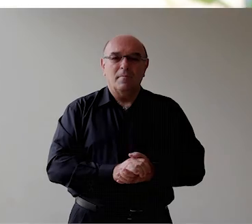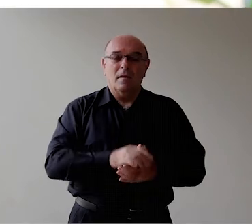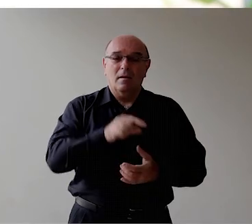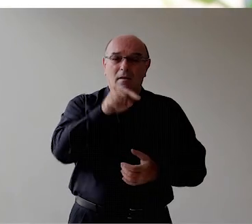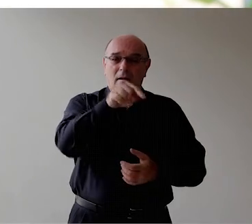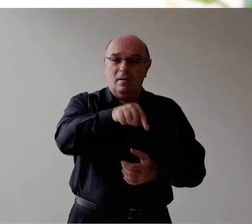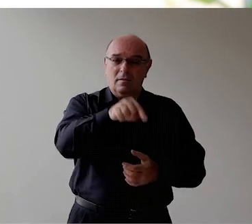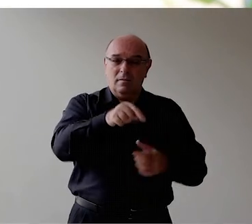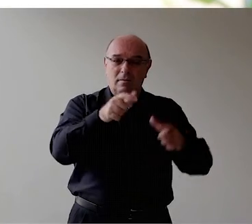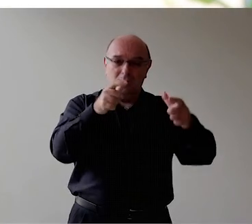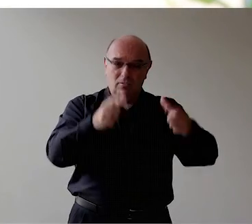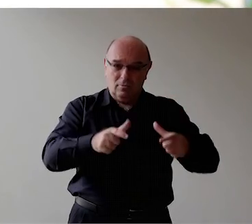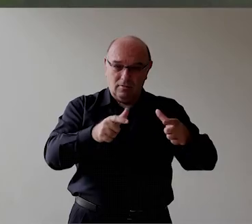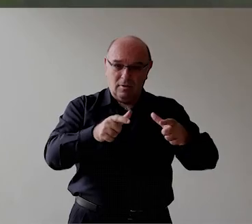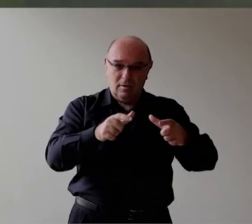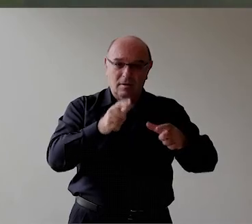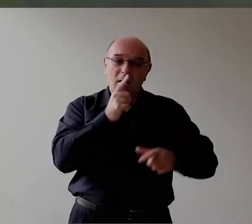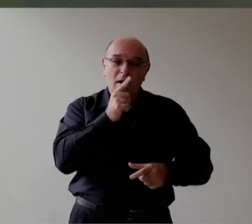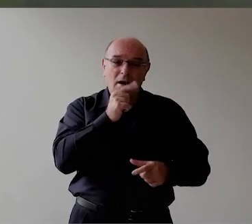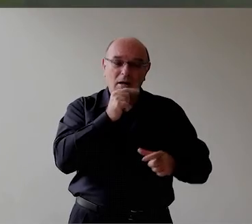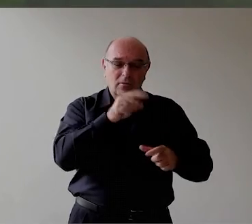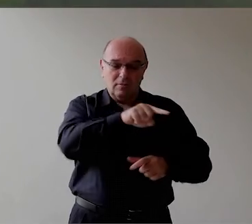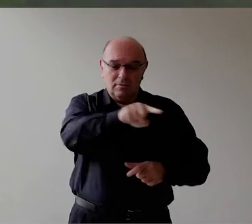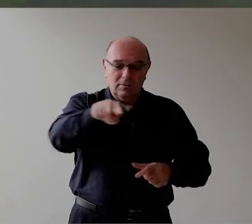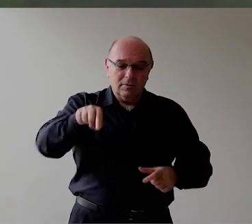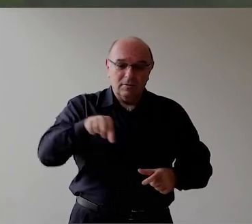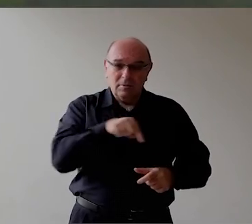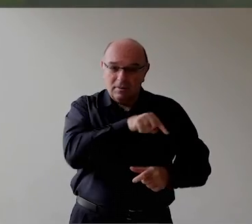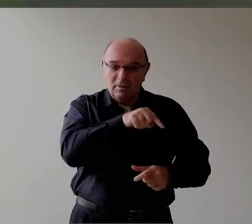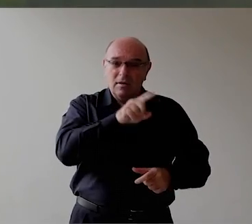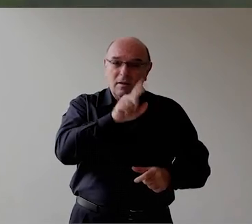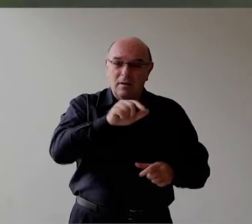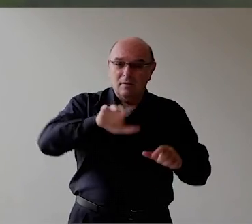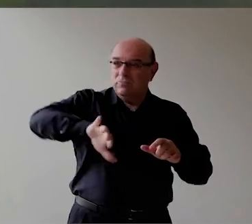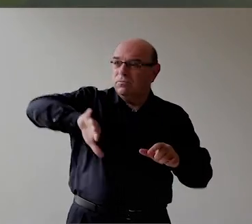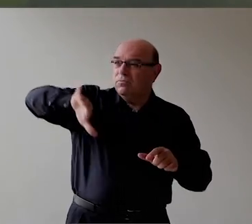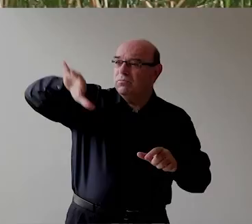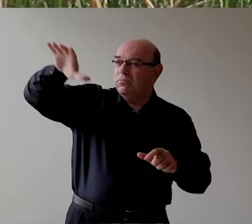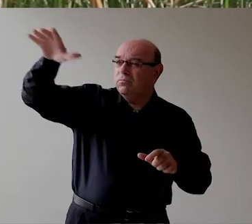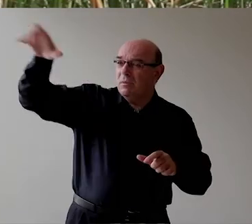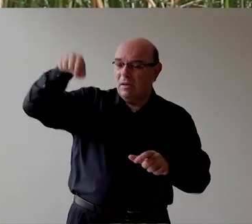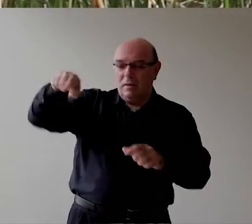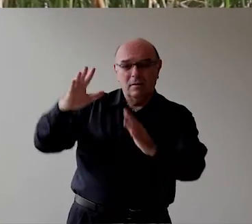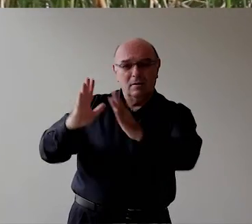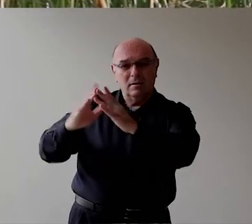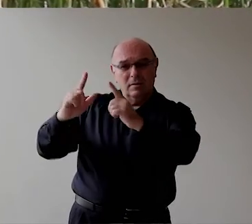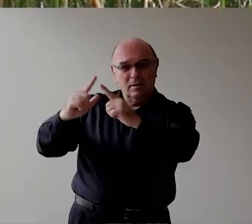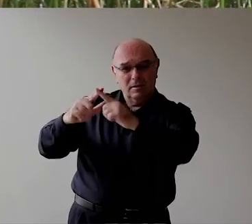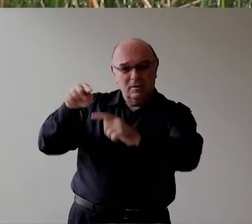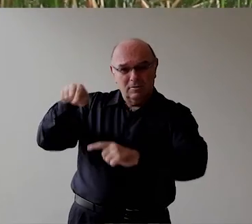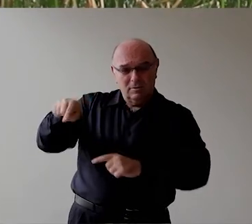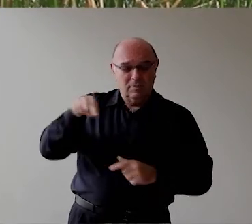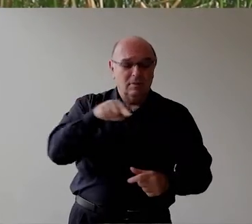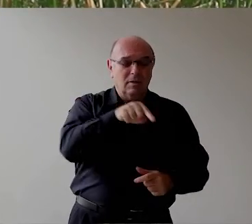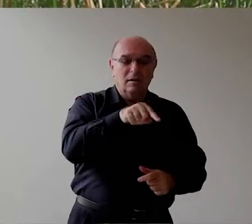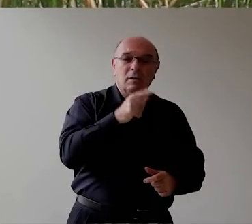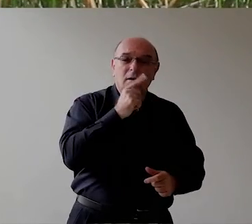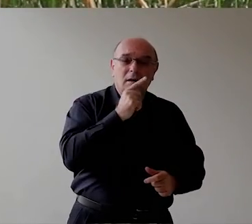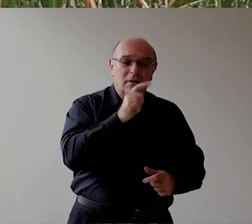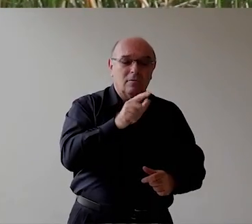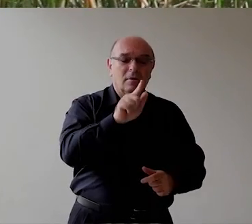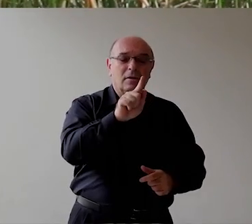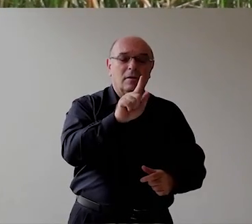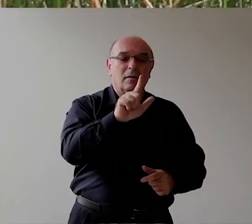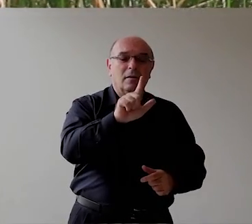Mais um símbolo De sofrimento De nós negros Essa lagoa das homens É o Sopédamo Do morro Onde está a igreja Que